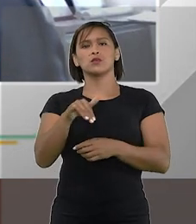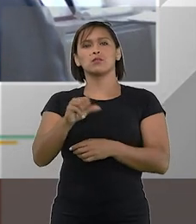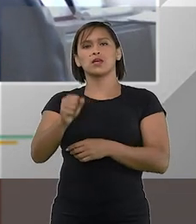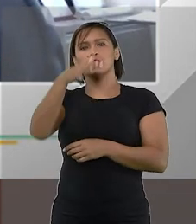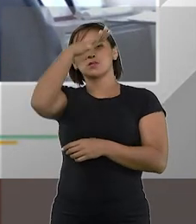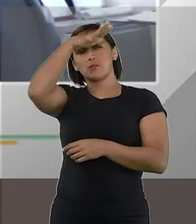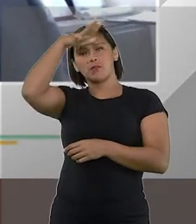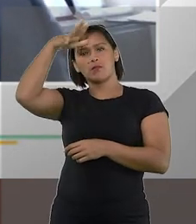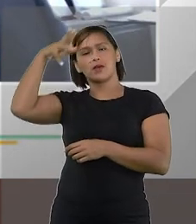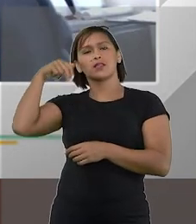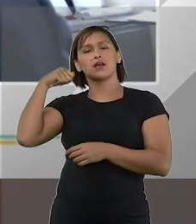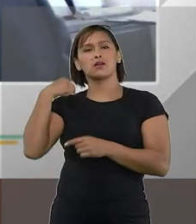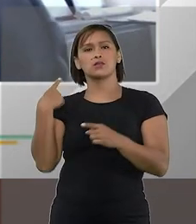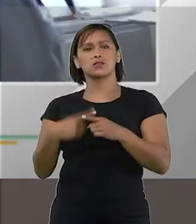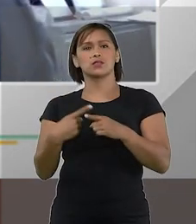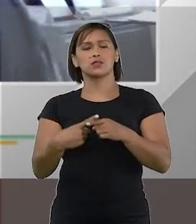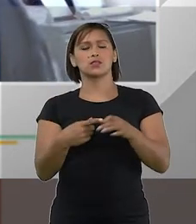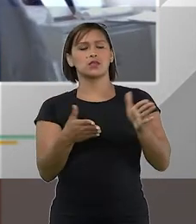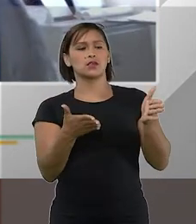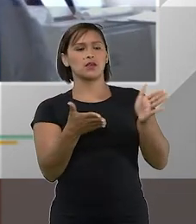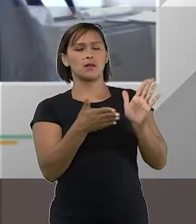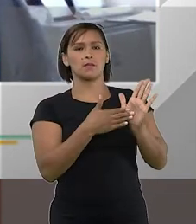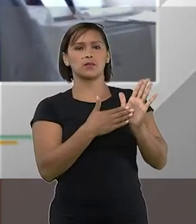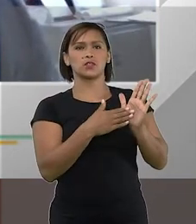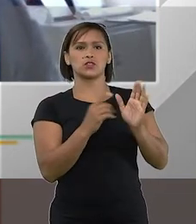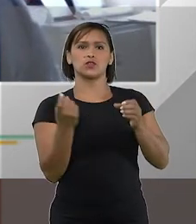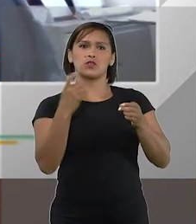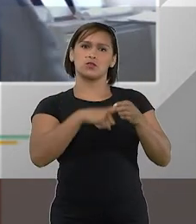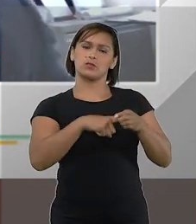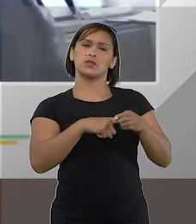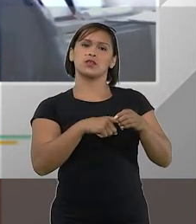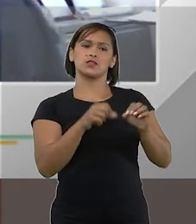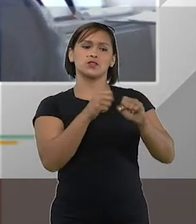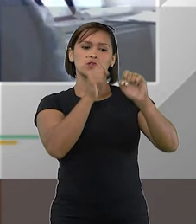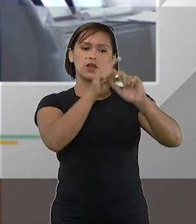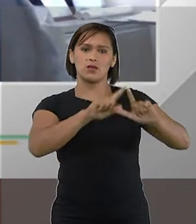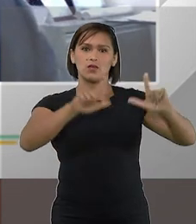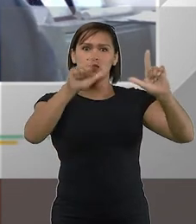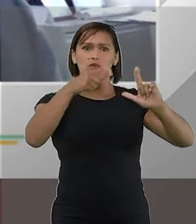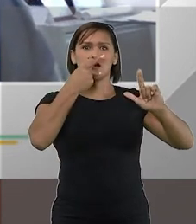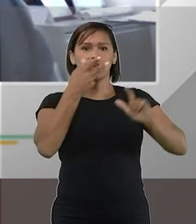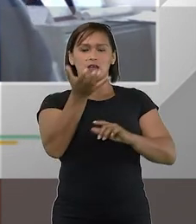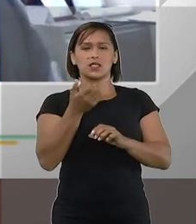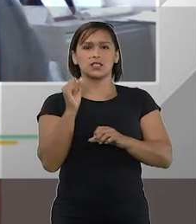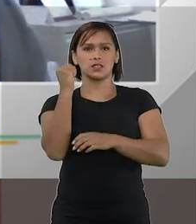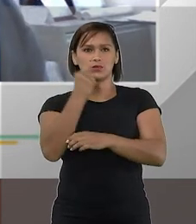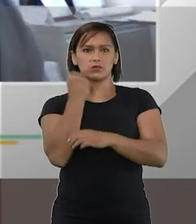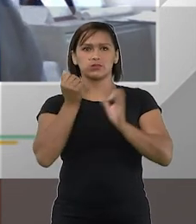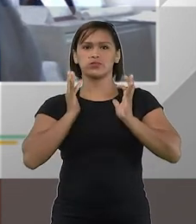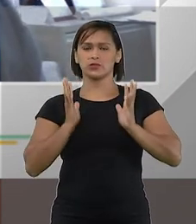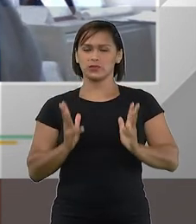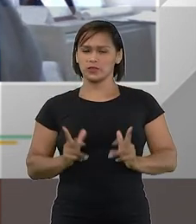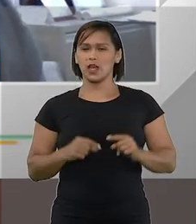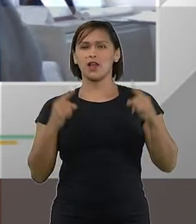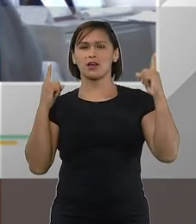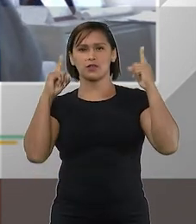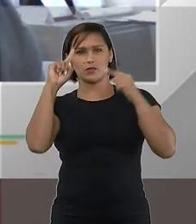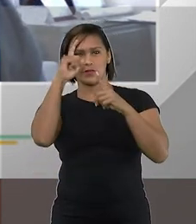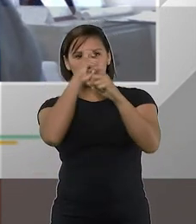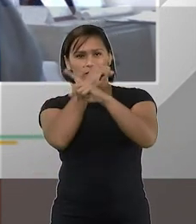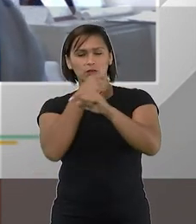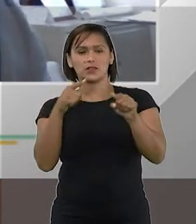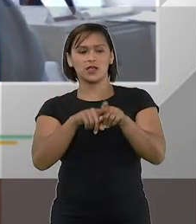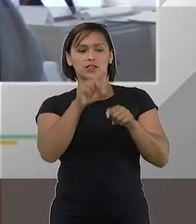Unimed Manaus que pediu recuperação recentemente já à luz dessa grave crise sanitária que